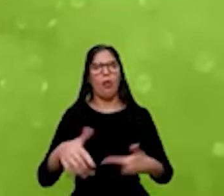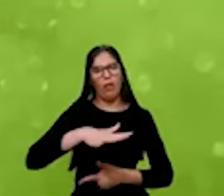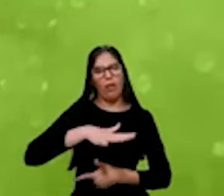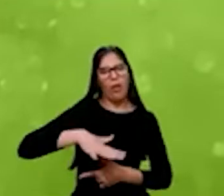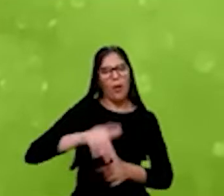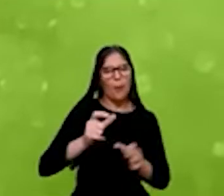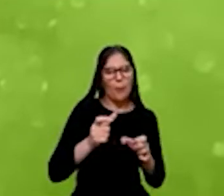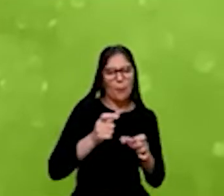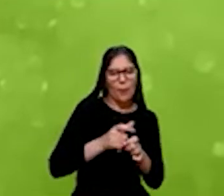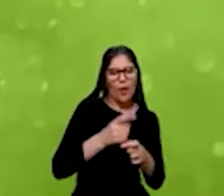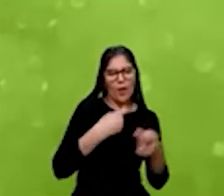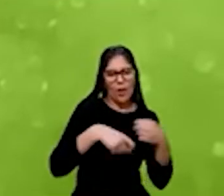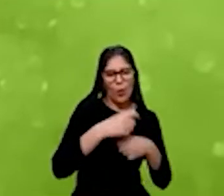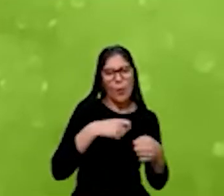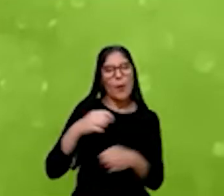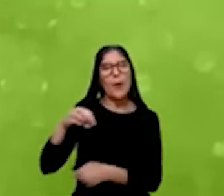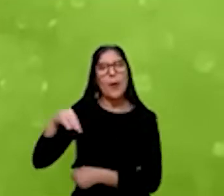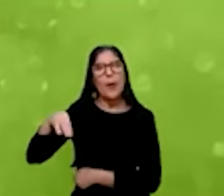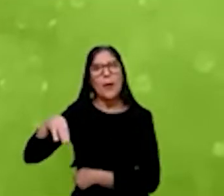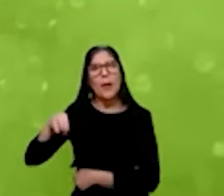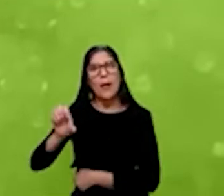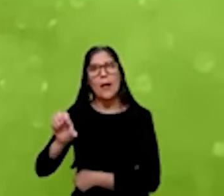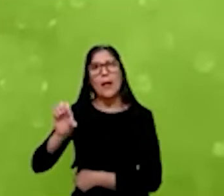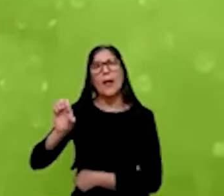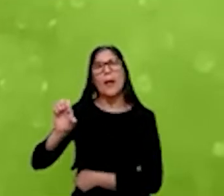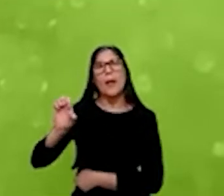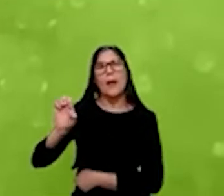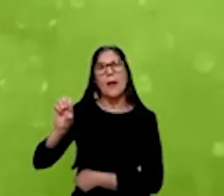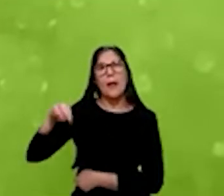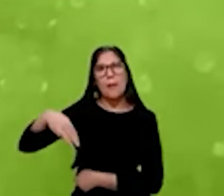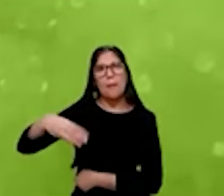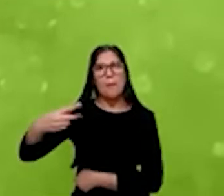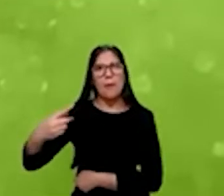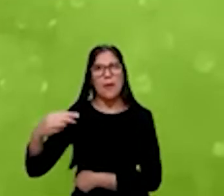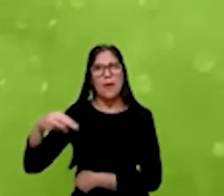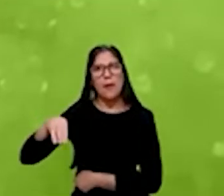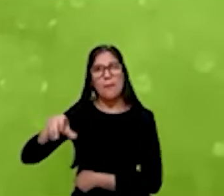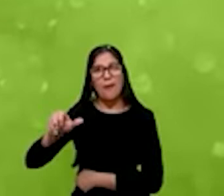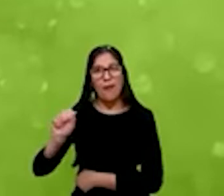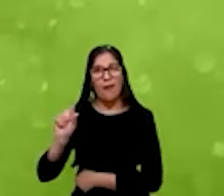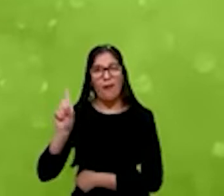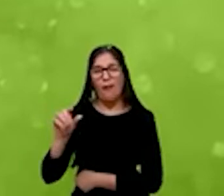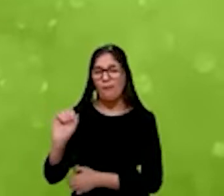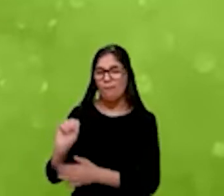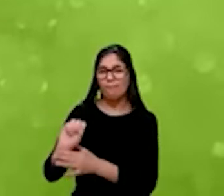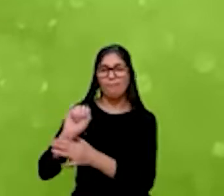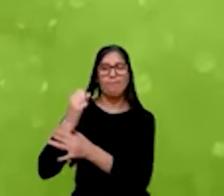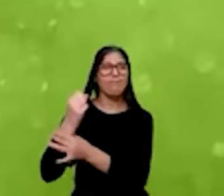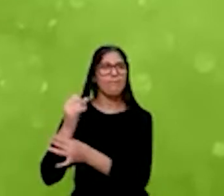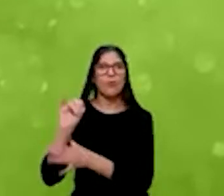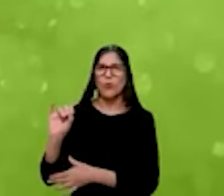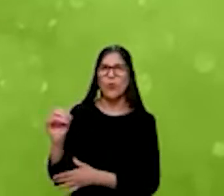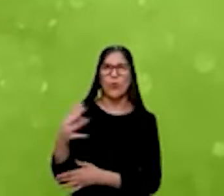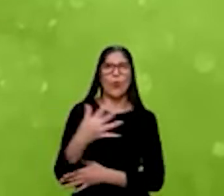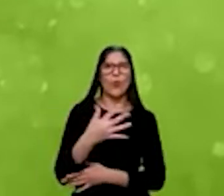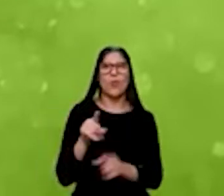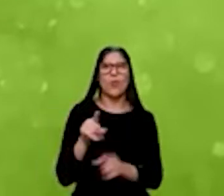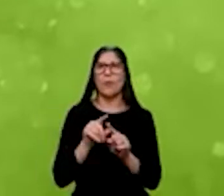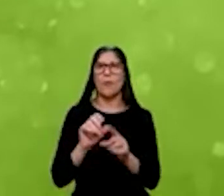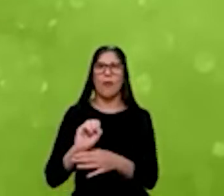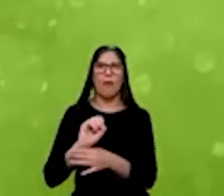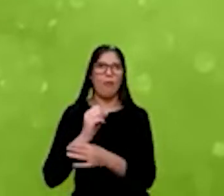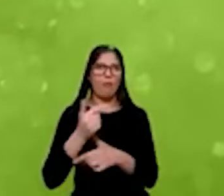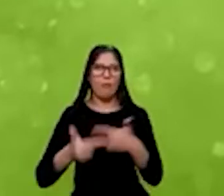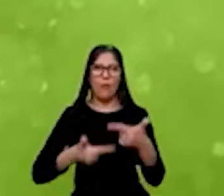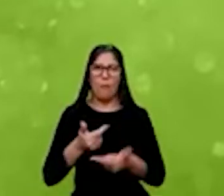MPME. E MPME, no Brasil, é garantir inovação e garantir empregos. A gente vai ter oportunidade,